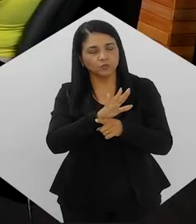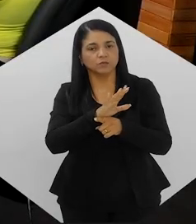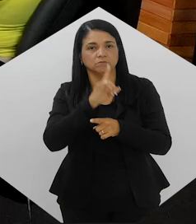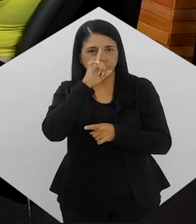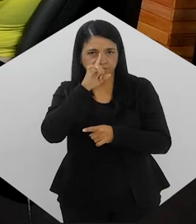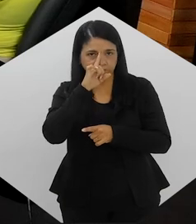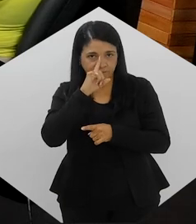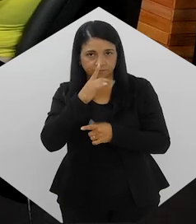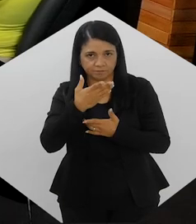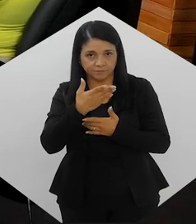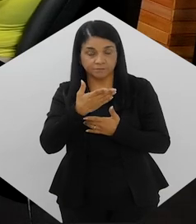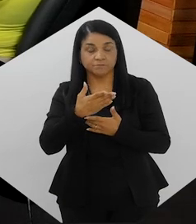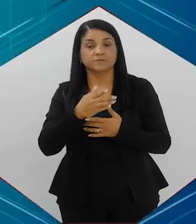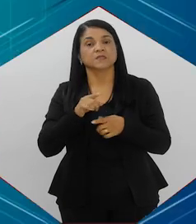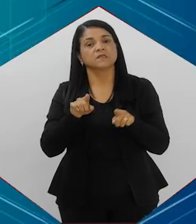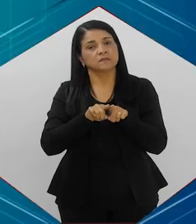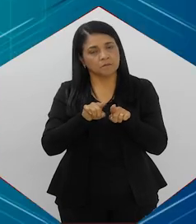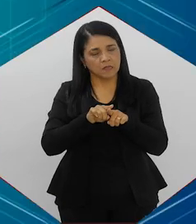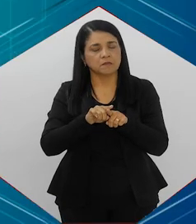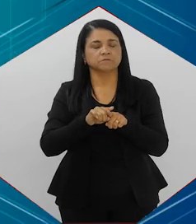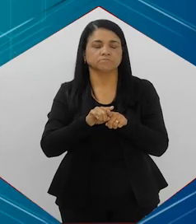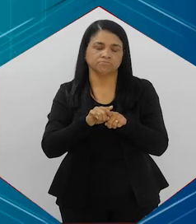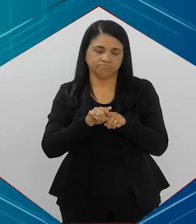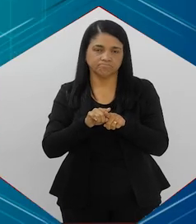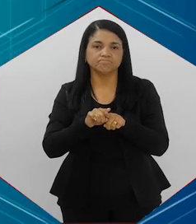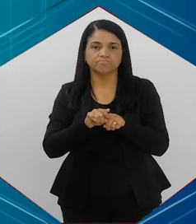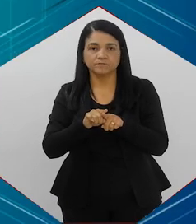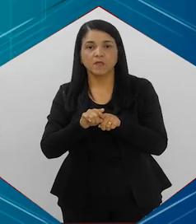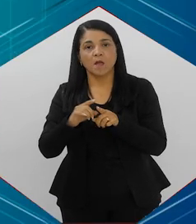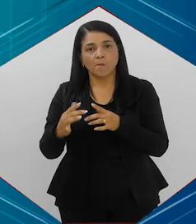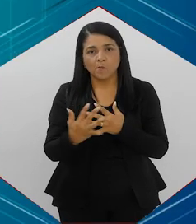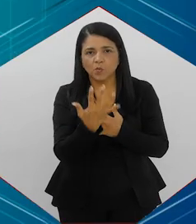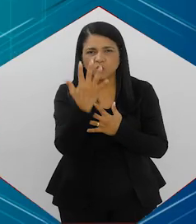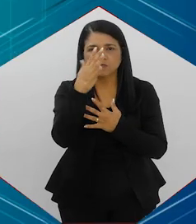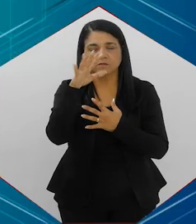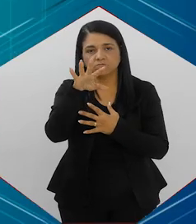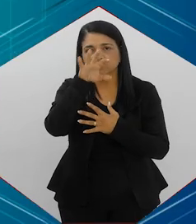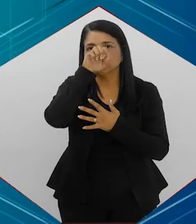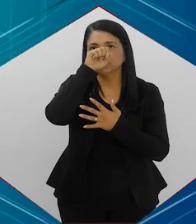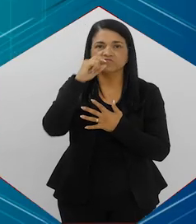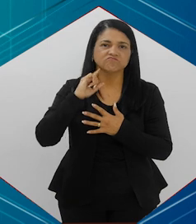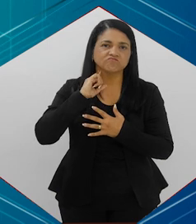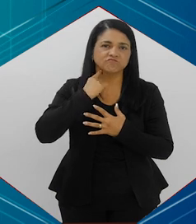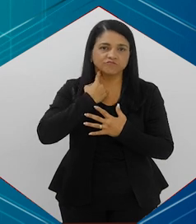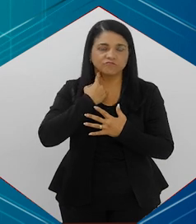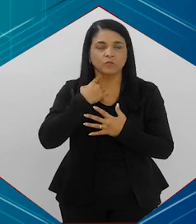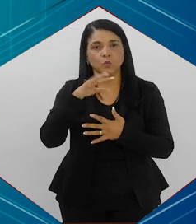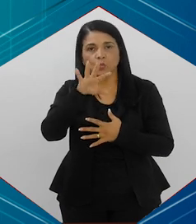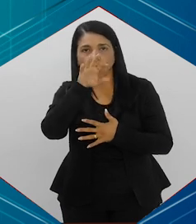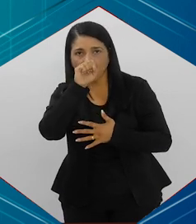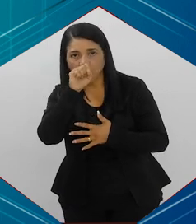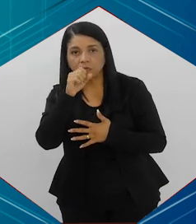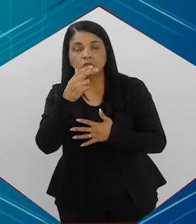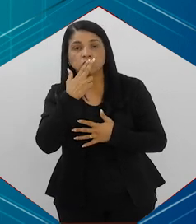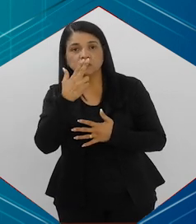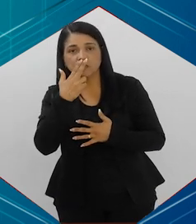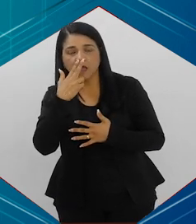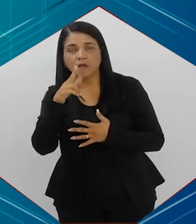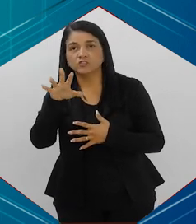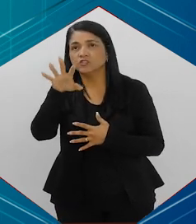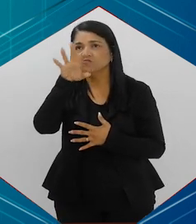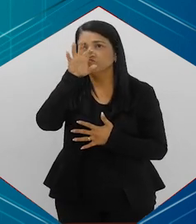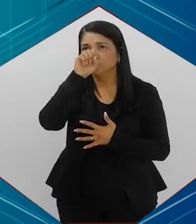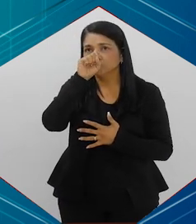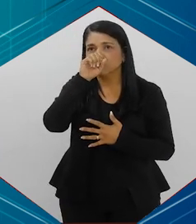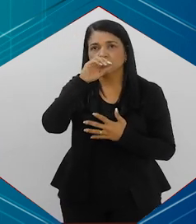Sem dúvida. A poluição, assim como o cigarro, a gente acaba inalando